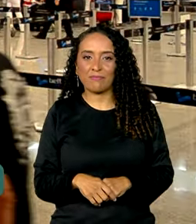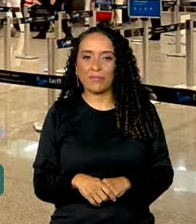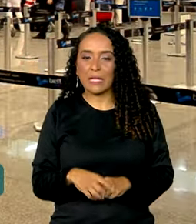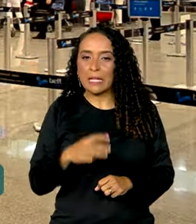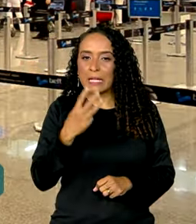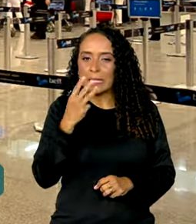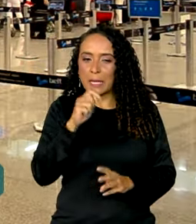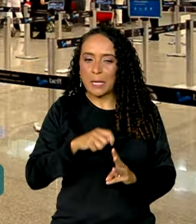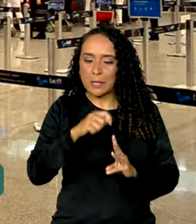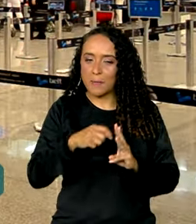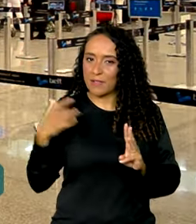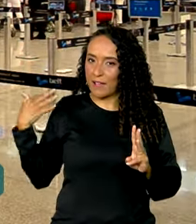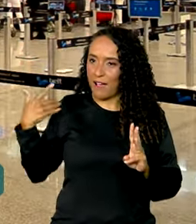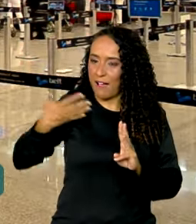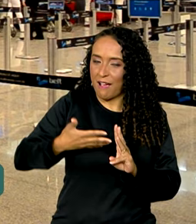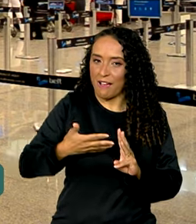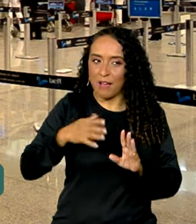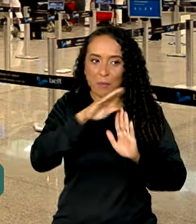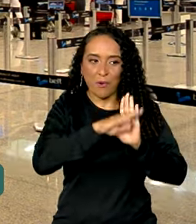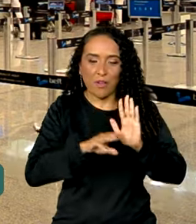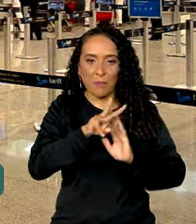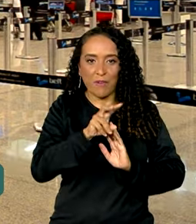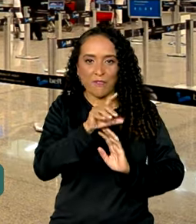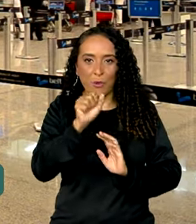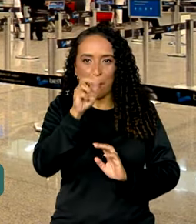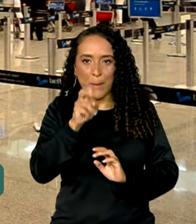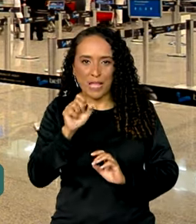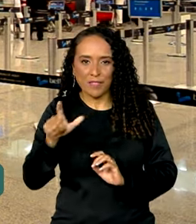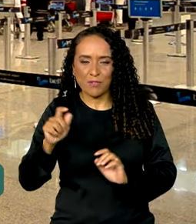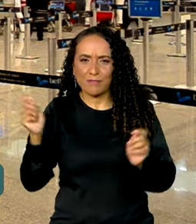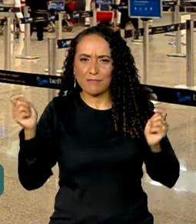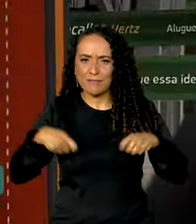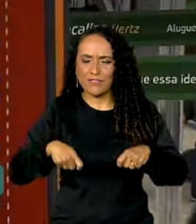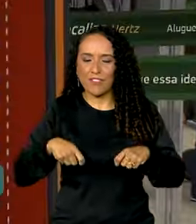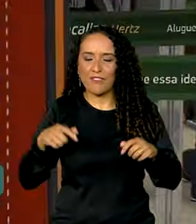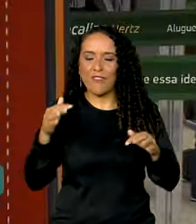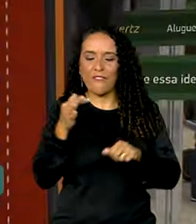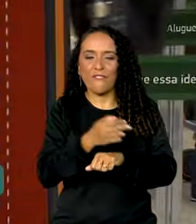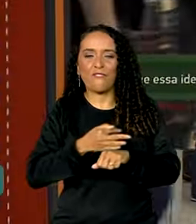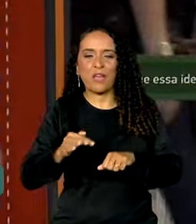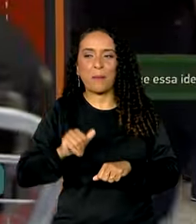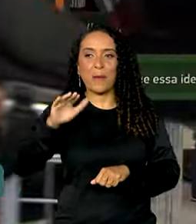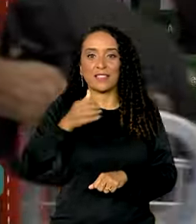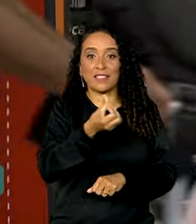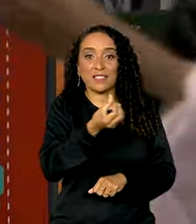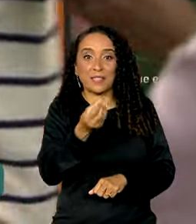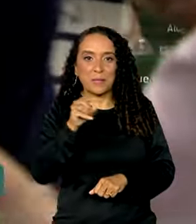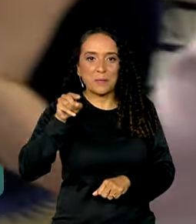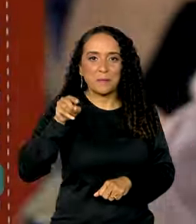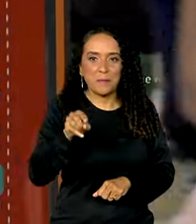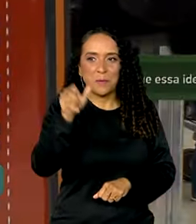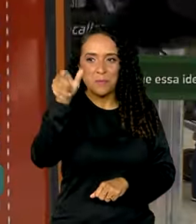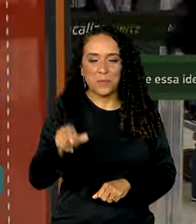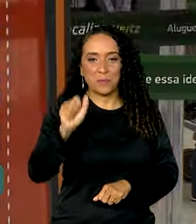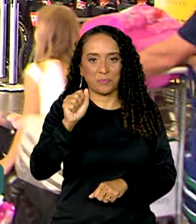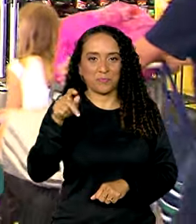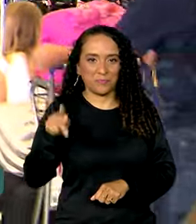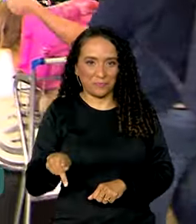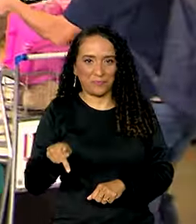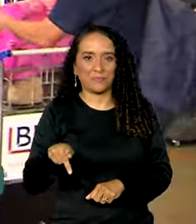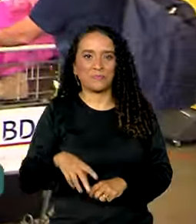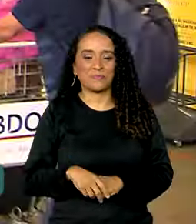meses, o programa Voa Brasil possibilitou as tão sonhadas férias para mais de 16 mil aposentados.